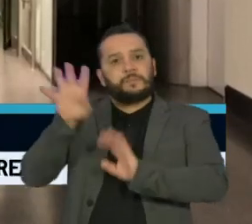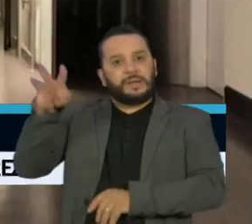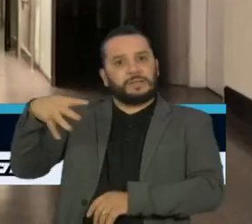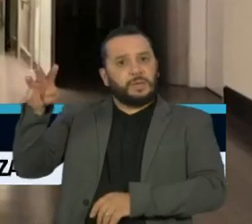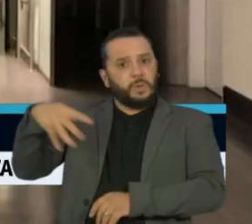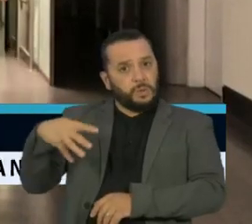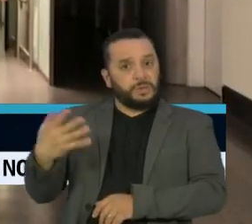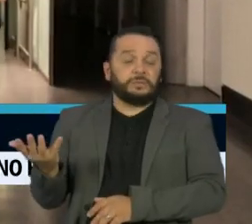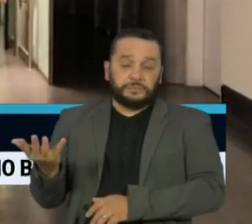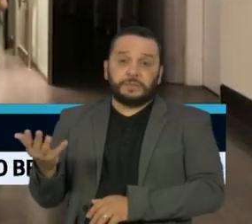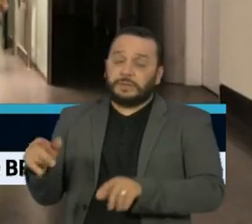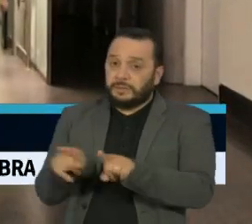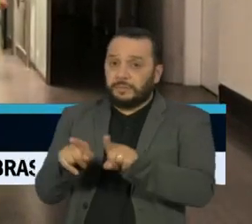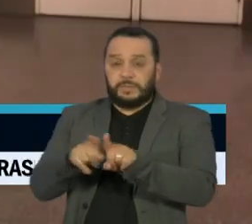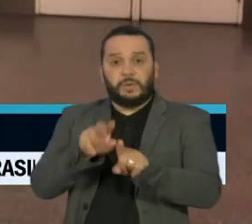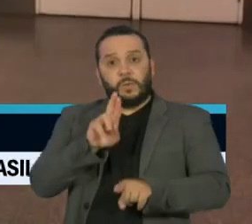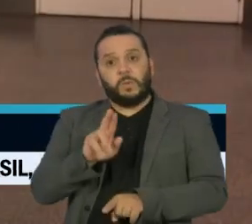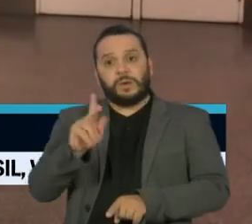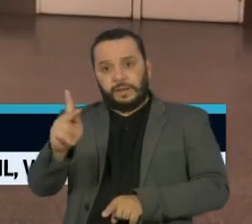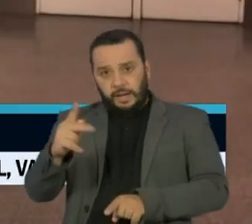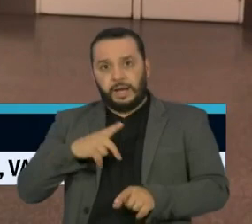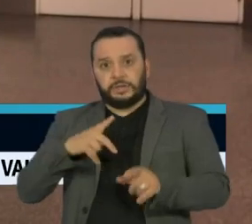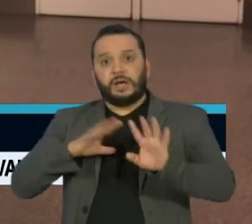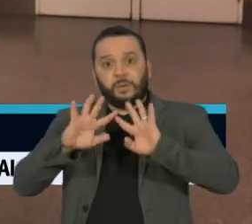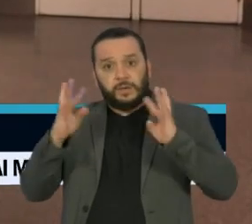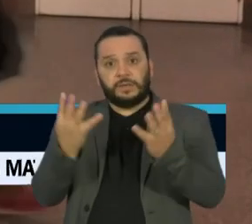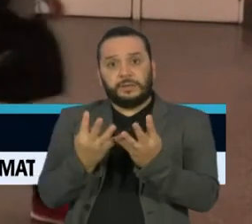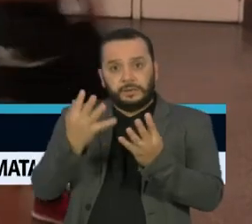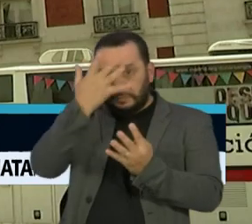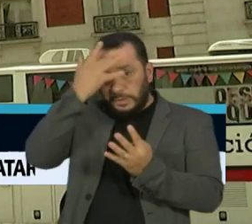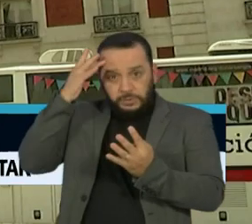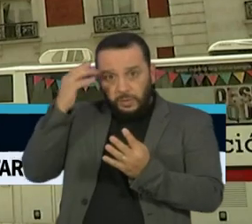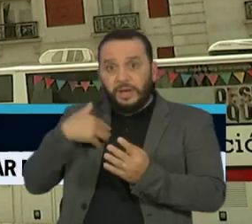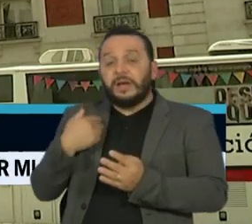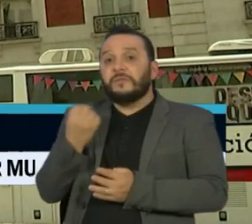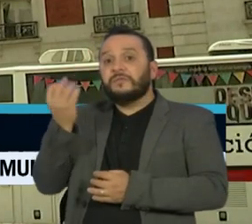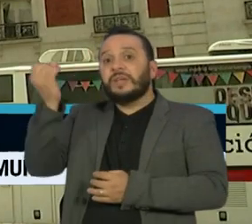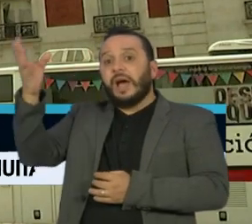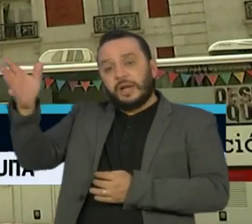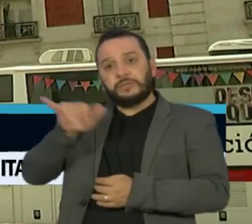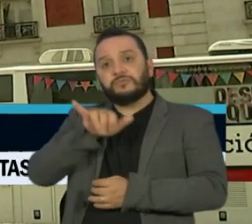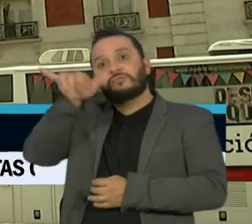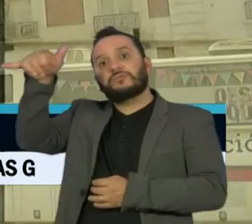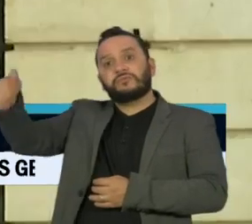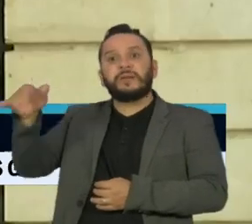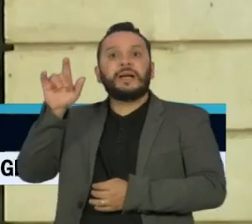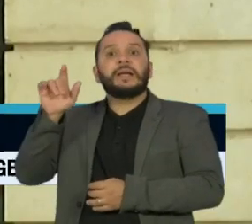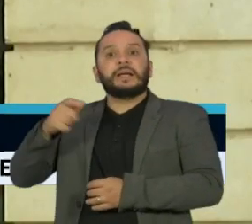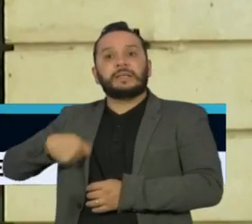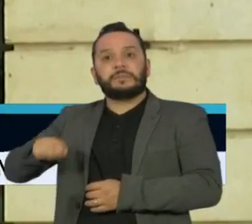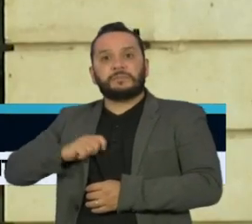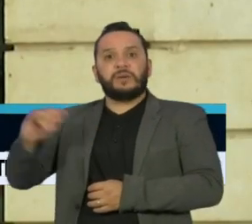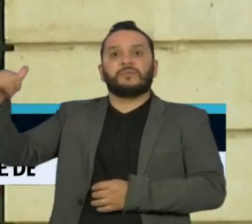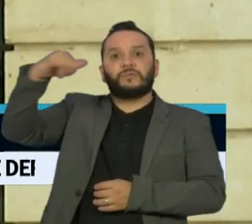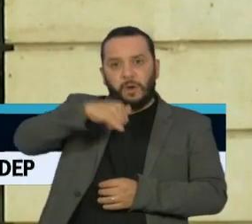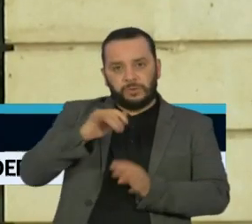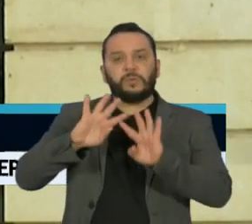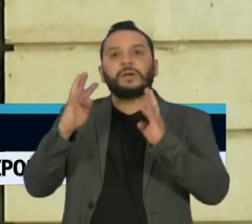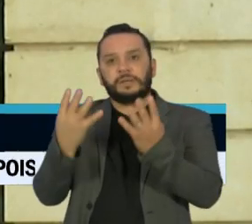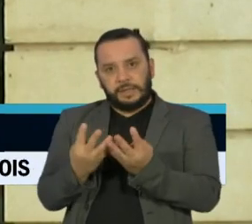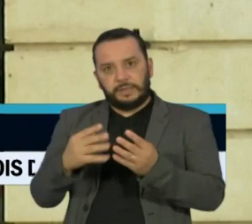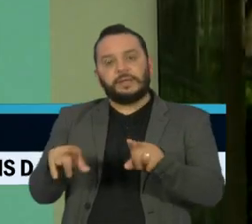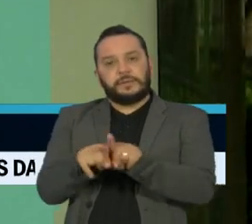O Reino Unido impôs quarentena aos turistas que voltam da Espanha. O governo de Madri determinou o uso obrigatório de